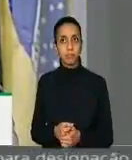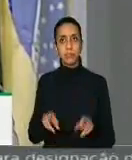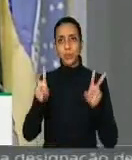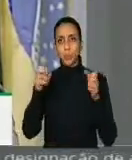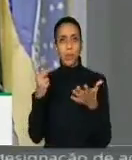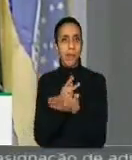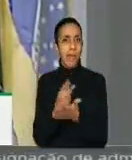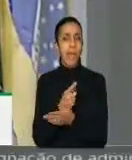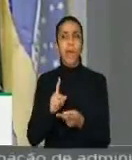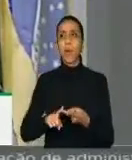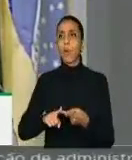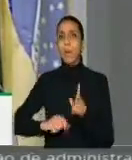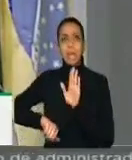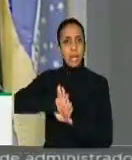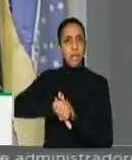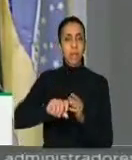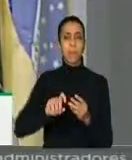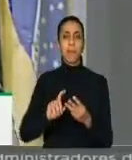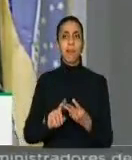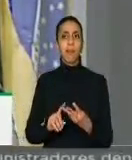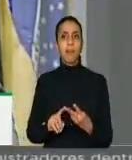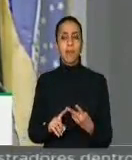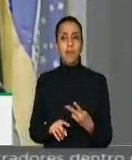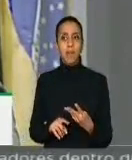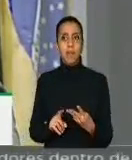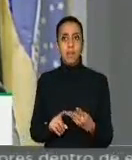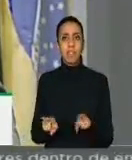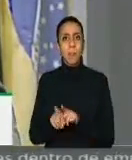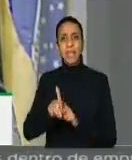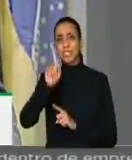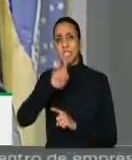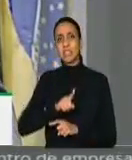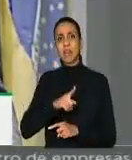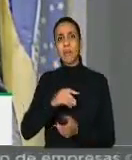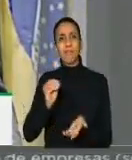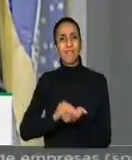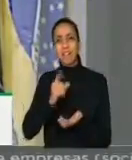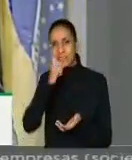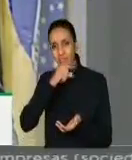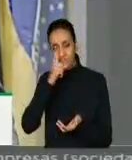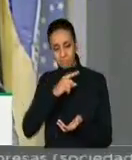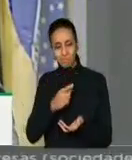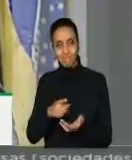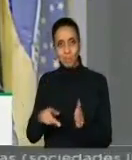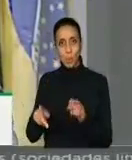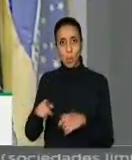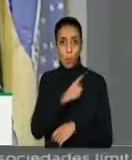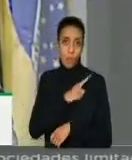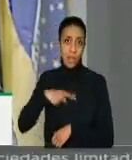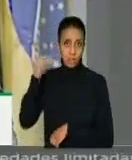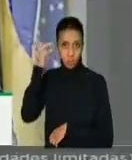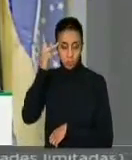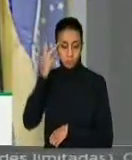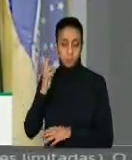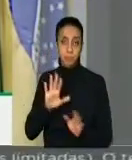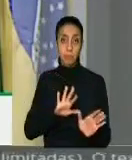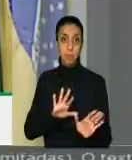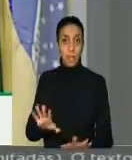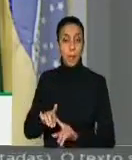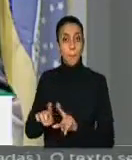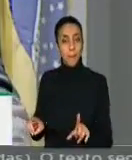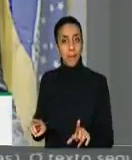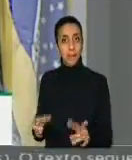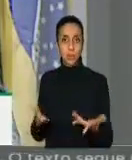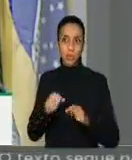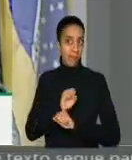erros, dos crimes e da falta de gestão do governo Dilma. Porém, alguns hoje, e está